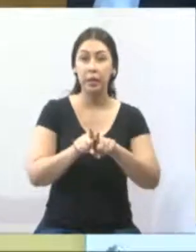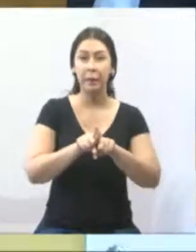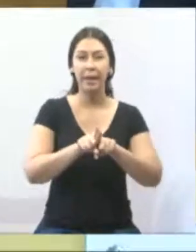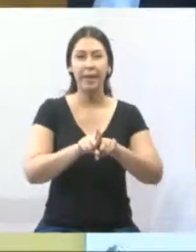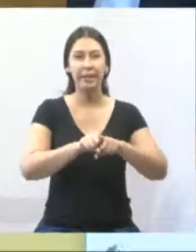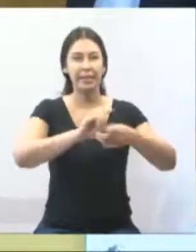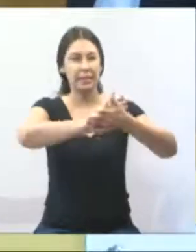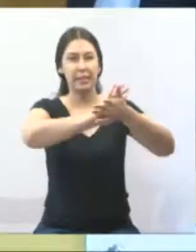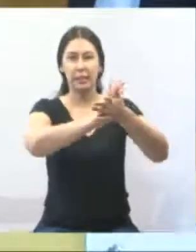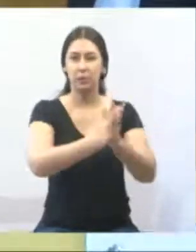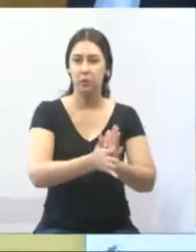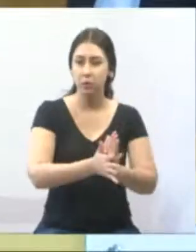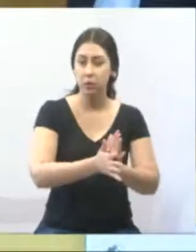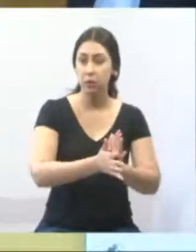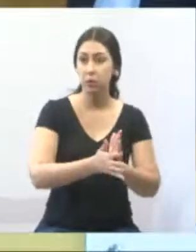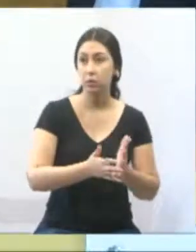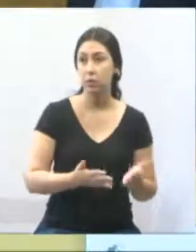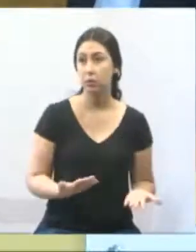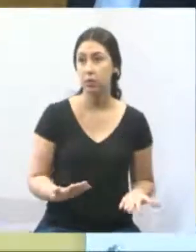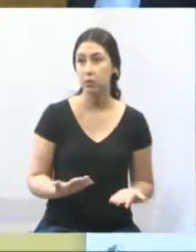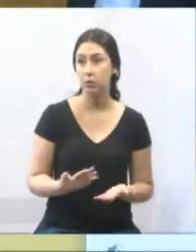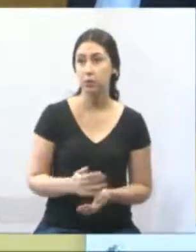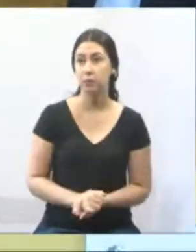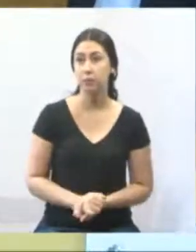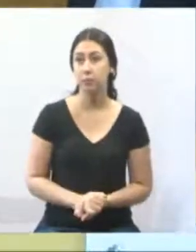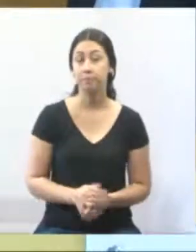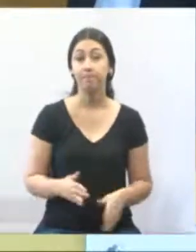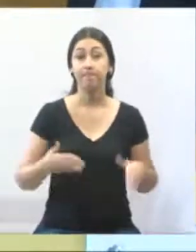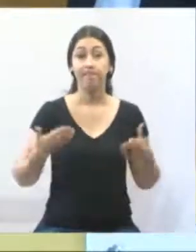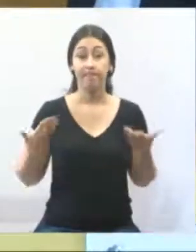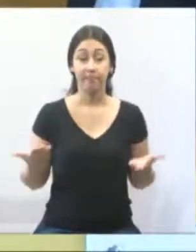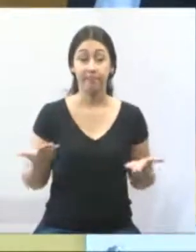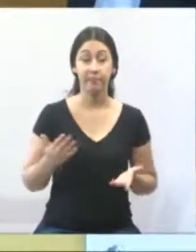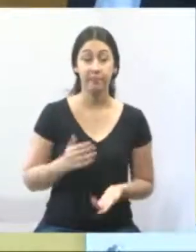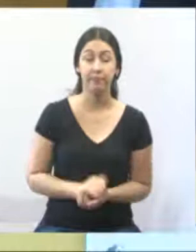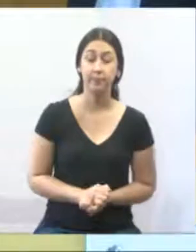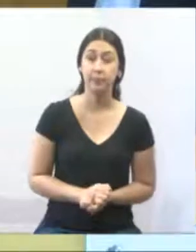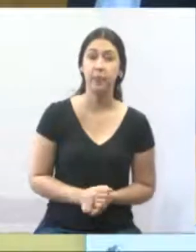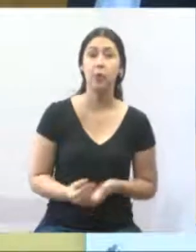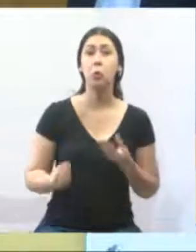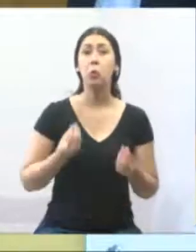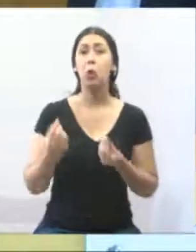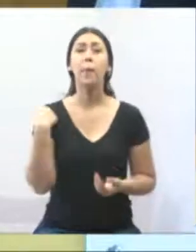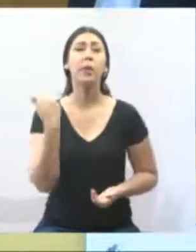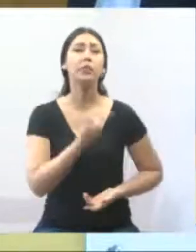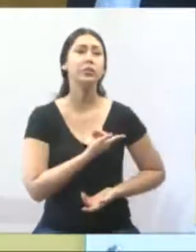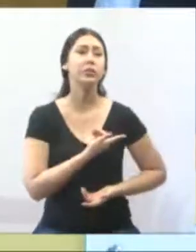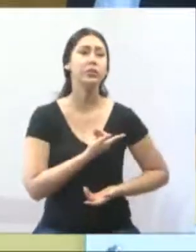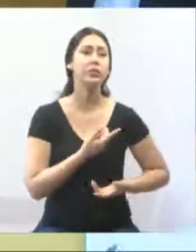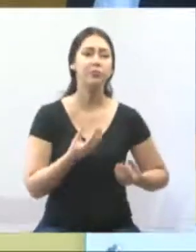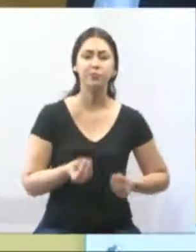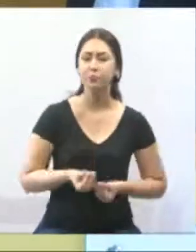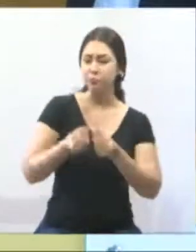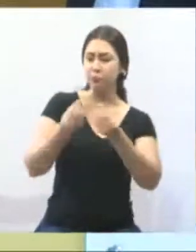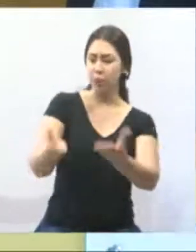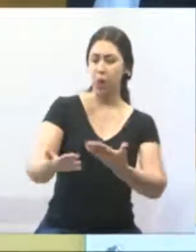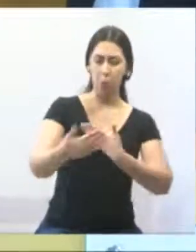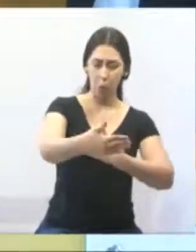mesmo, Estouraram um pedaço do Alambrado. Então, como que a gente entrega um material tão bacana